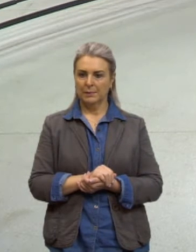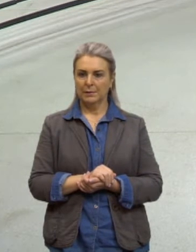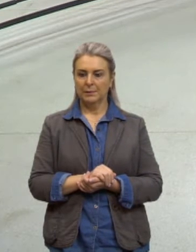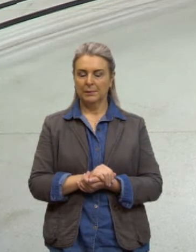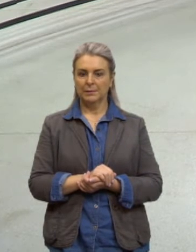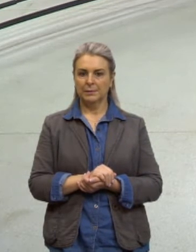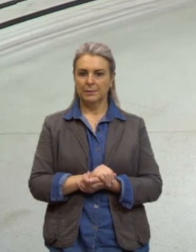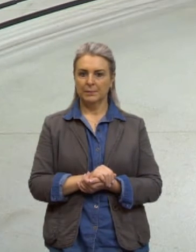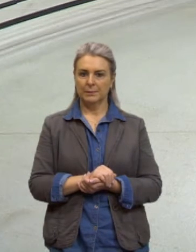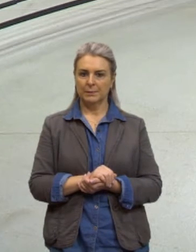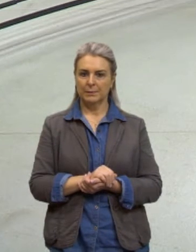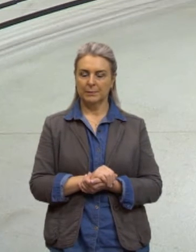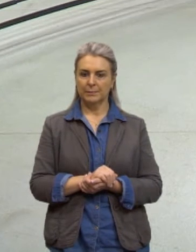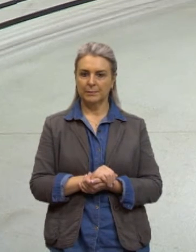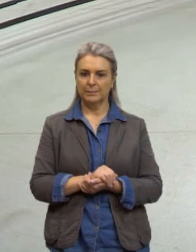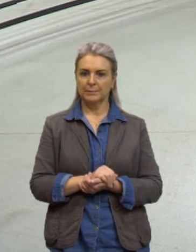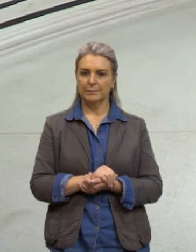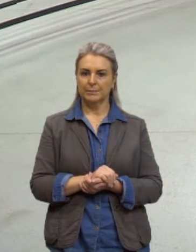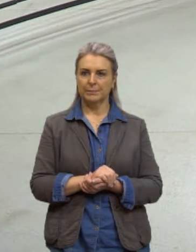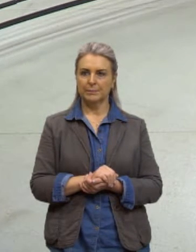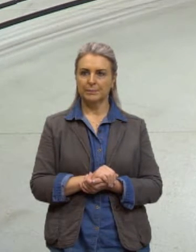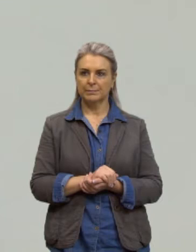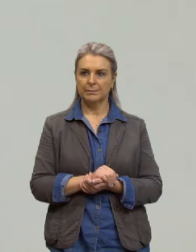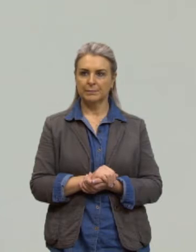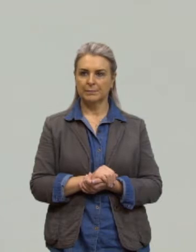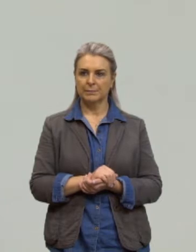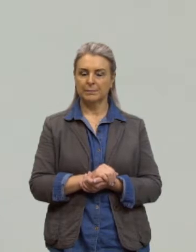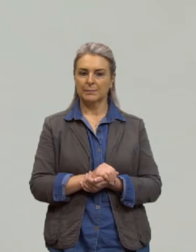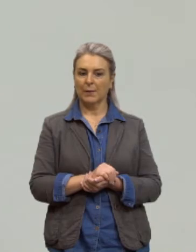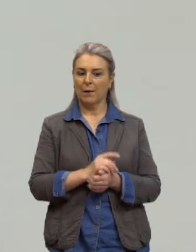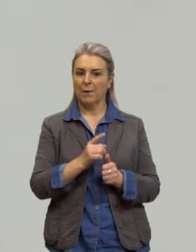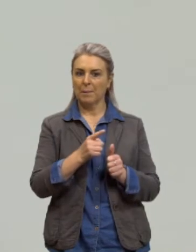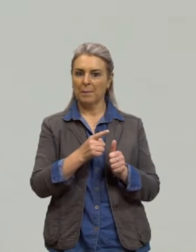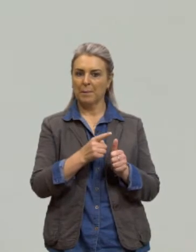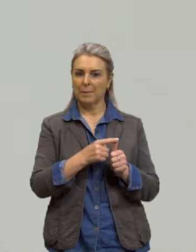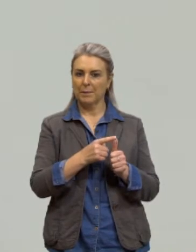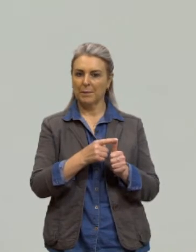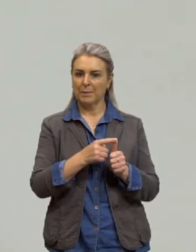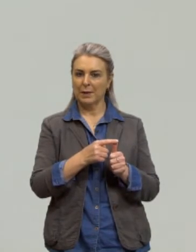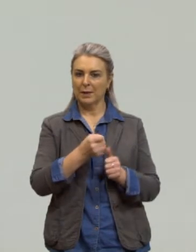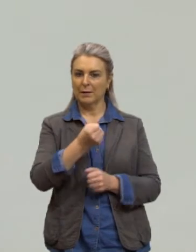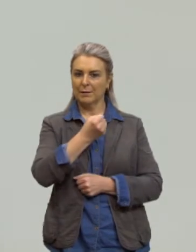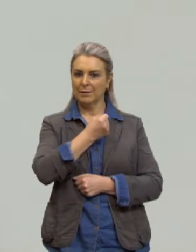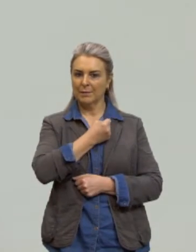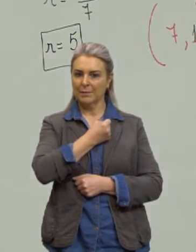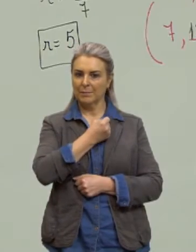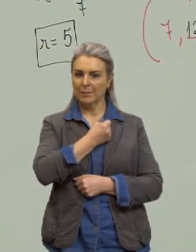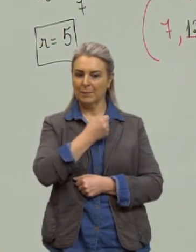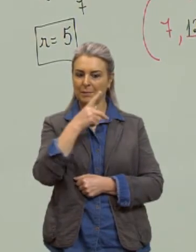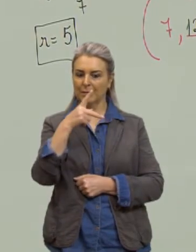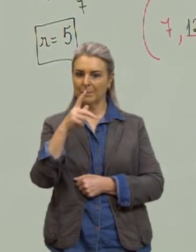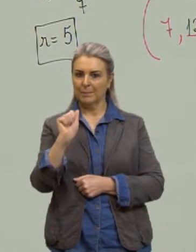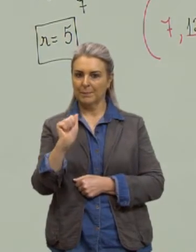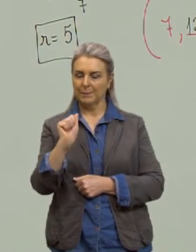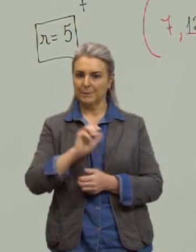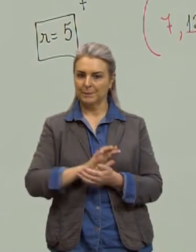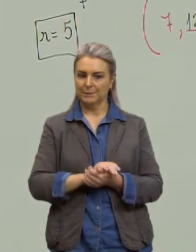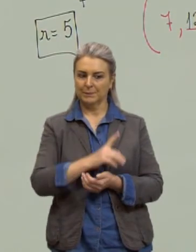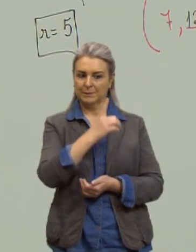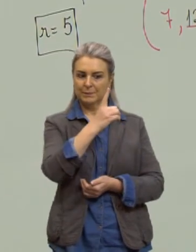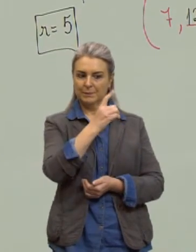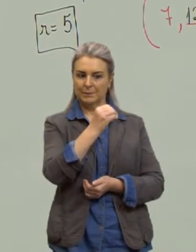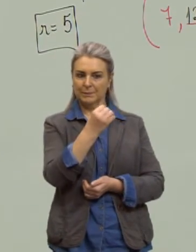começa em cento quatro então essa aqui esse aqui é o nosso primeiro termo da PA certo? e eu vou